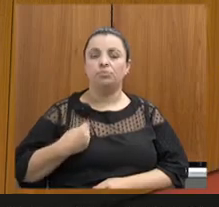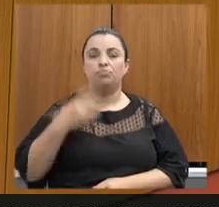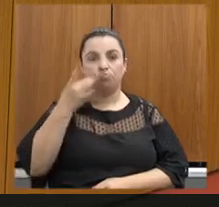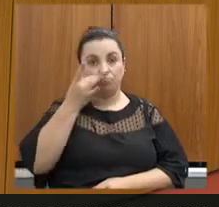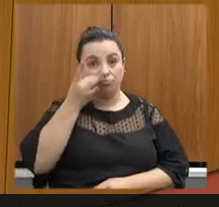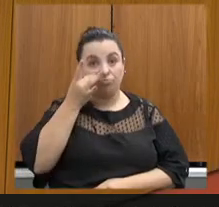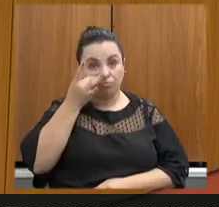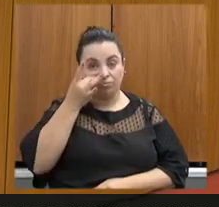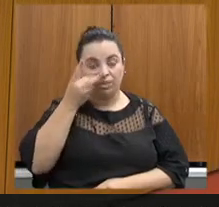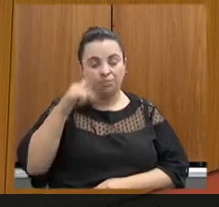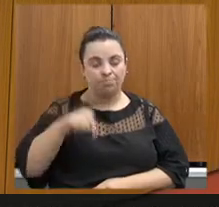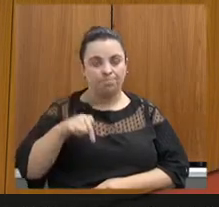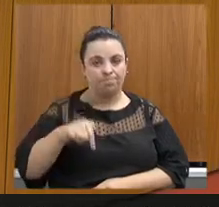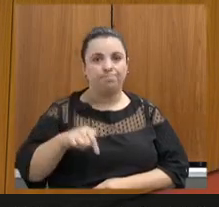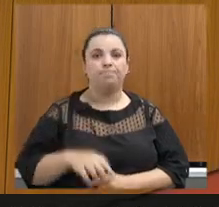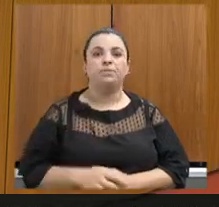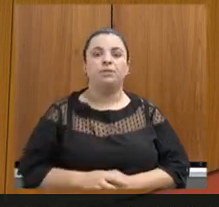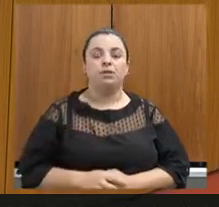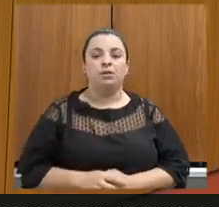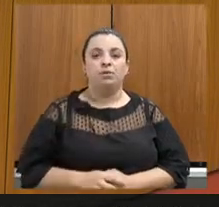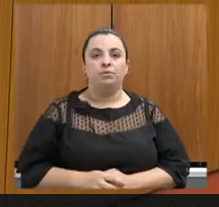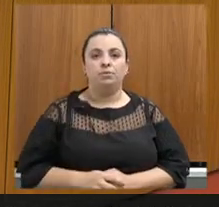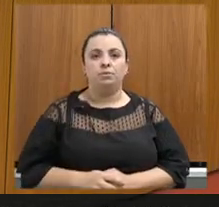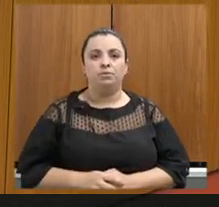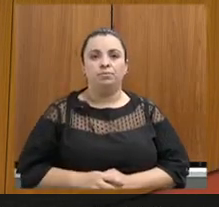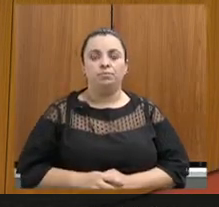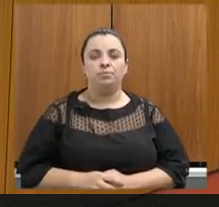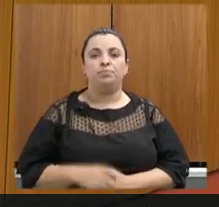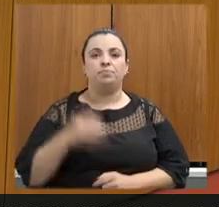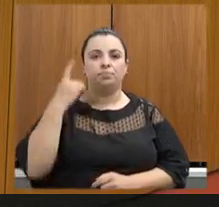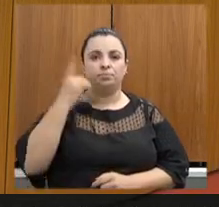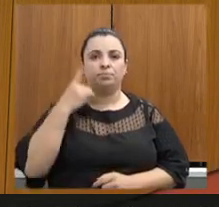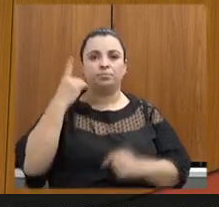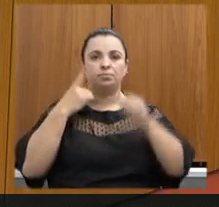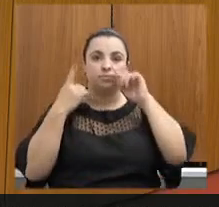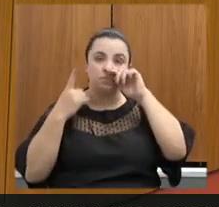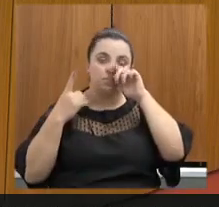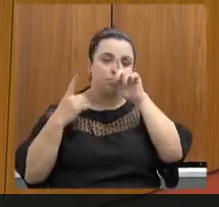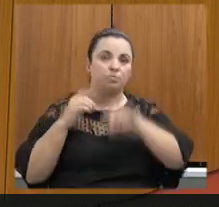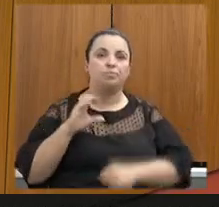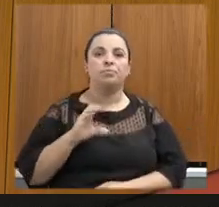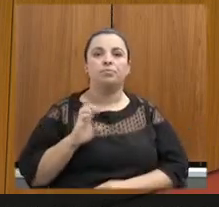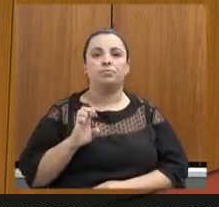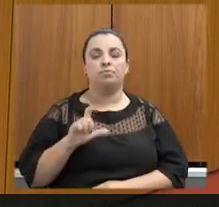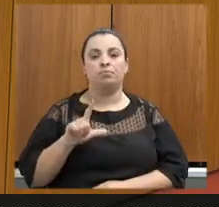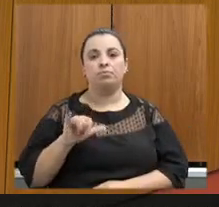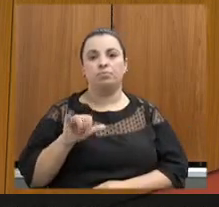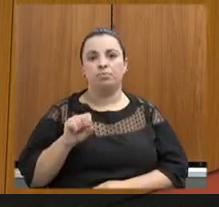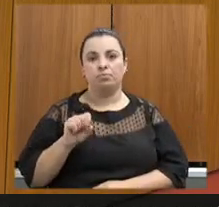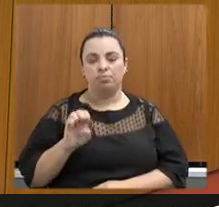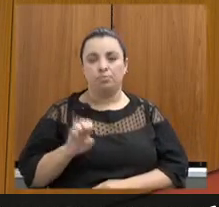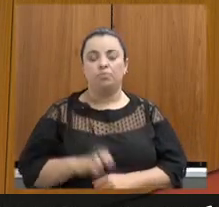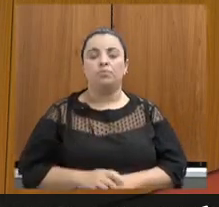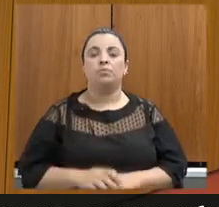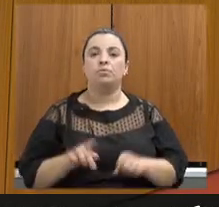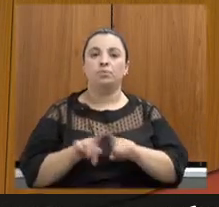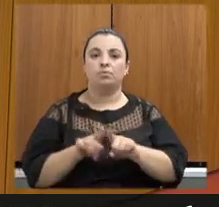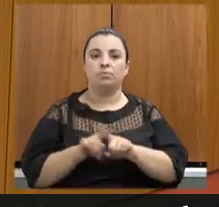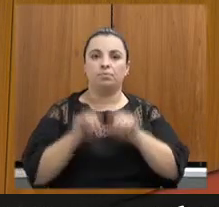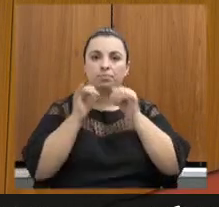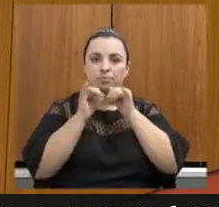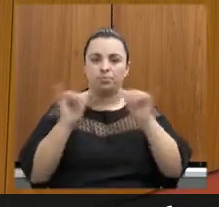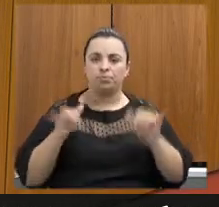presencialmente nesta reunião, e da deputada Celis Laviola. Registro também a presença,